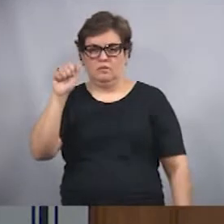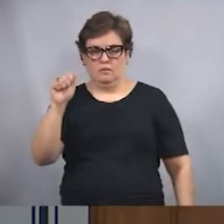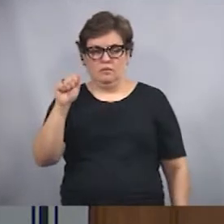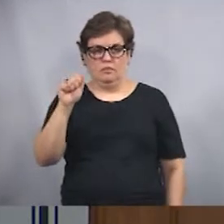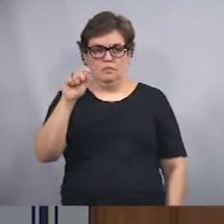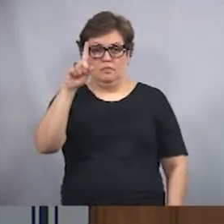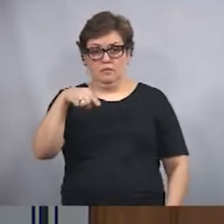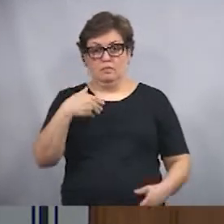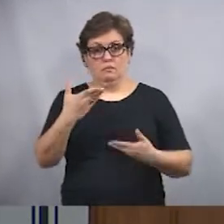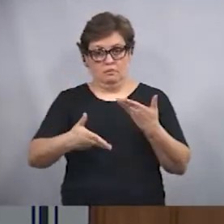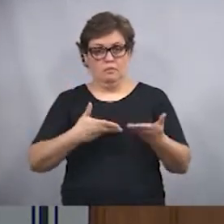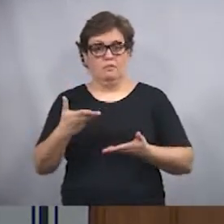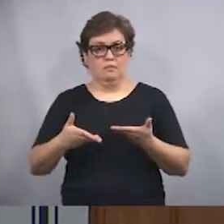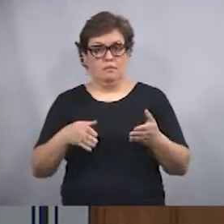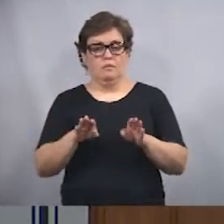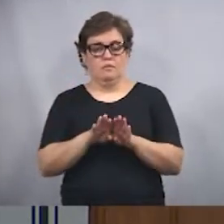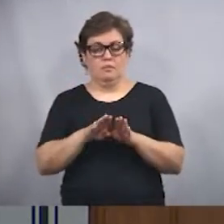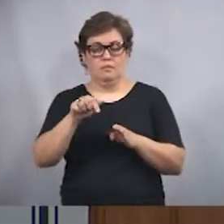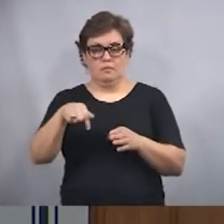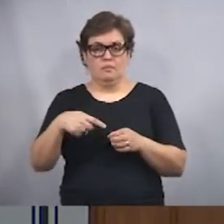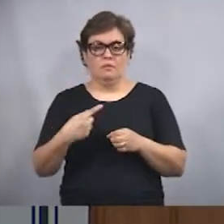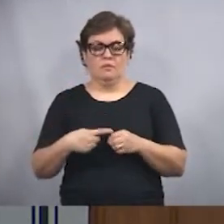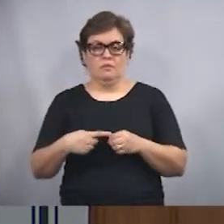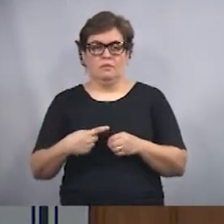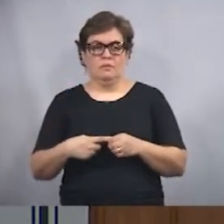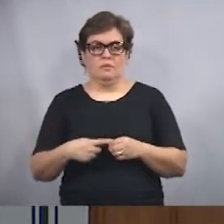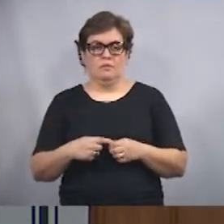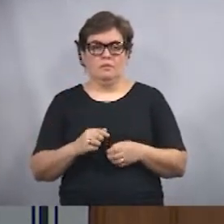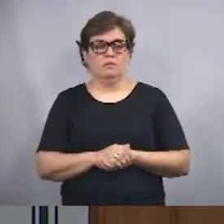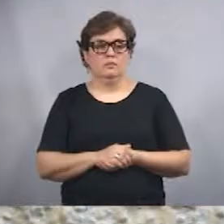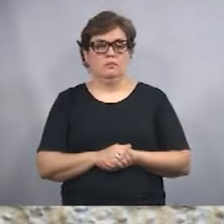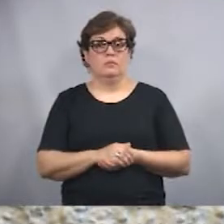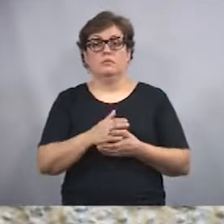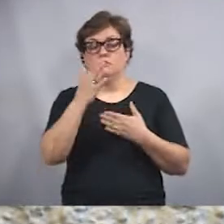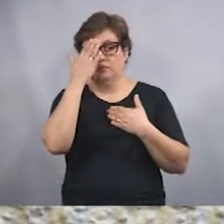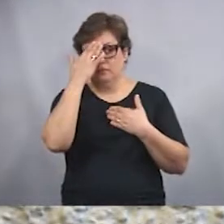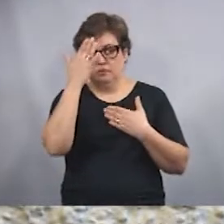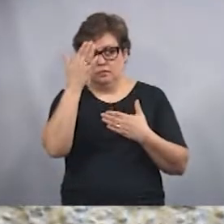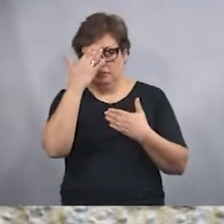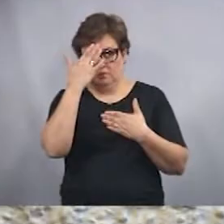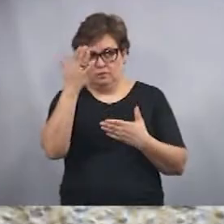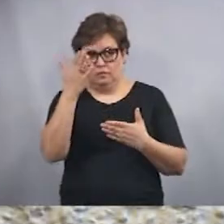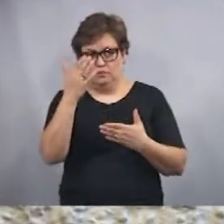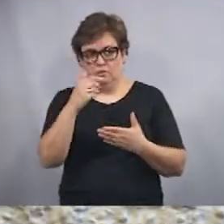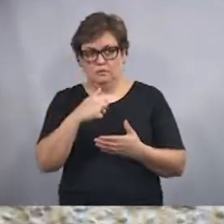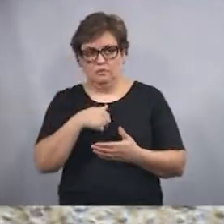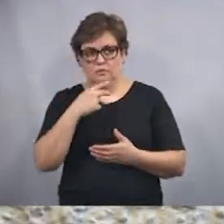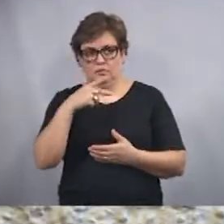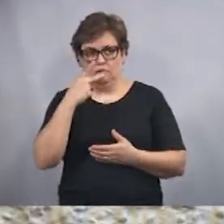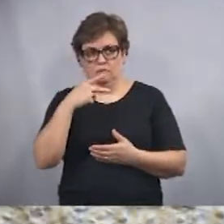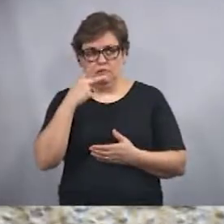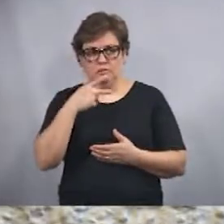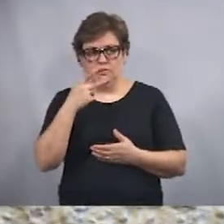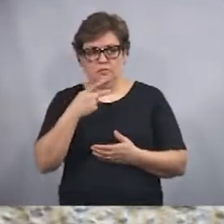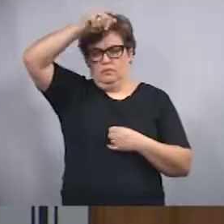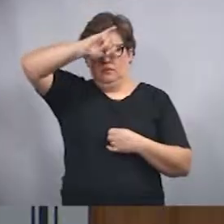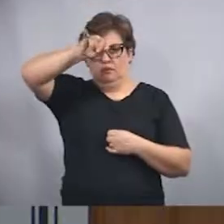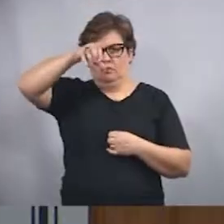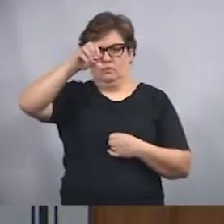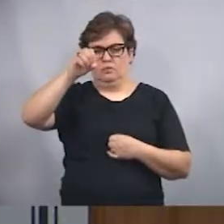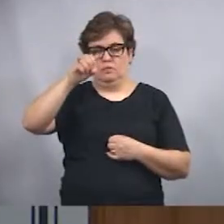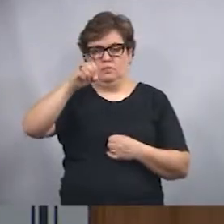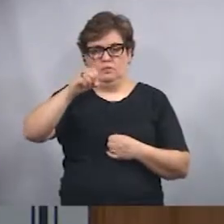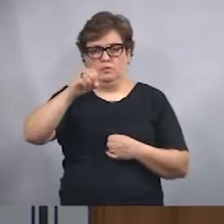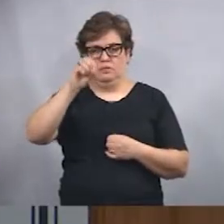7.217 de 2010, referente a datas comemorativas e eventos do município de Marília,